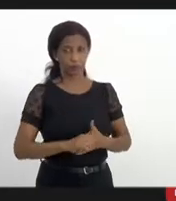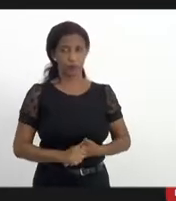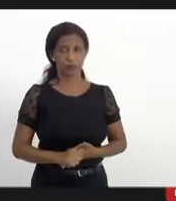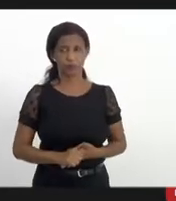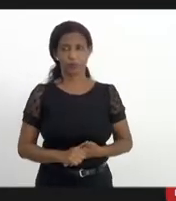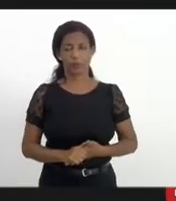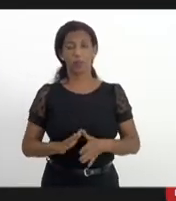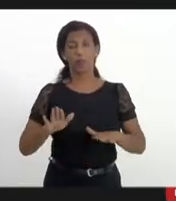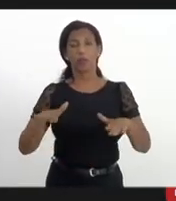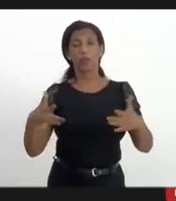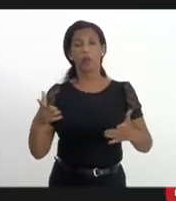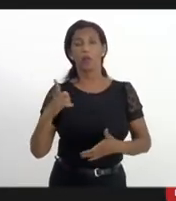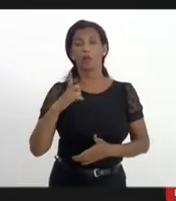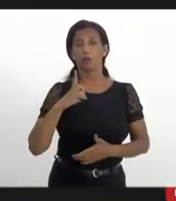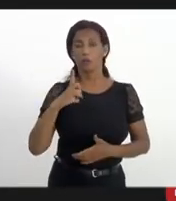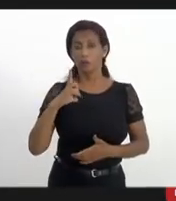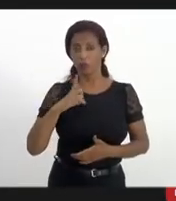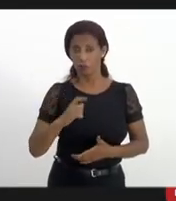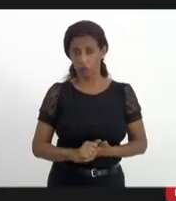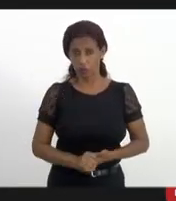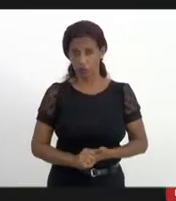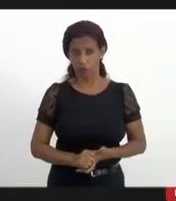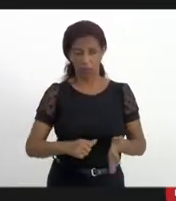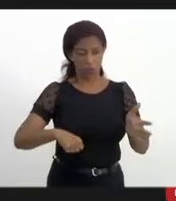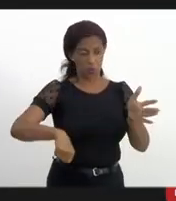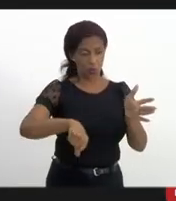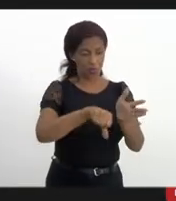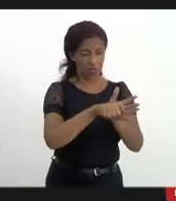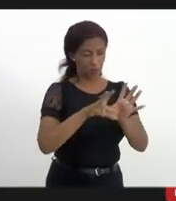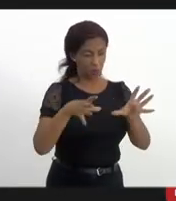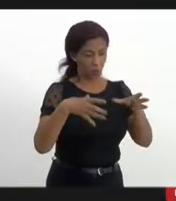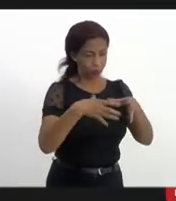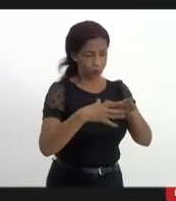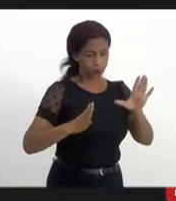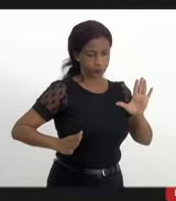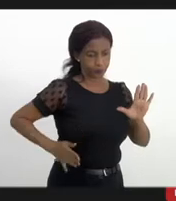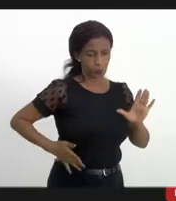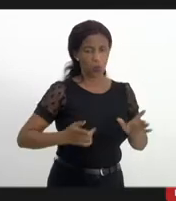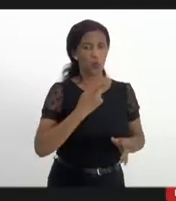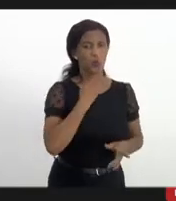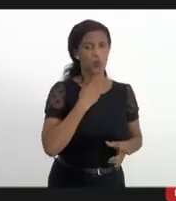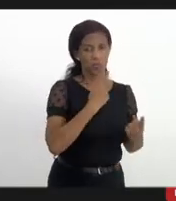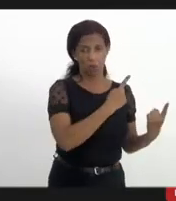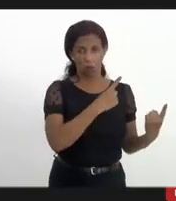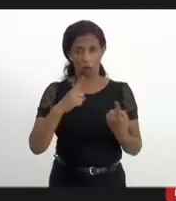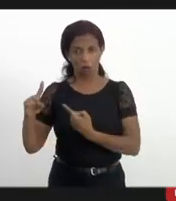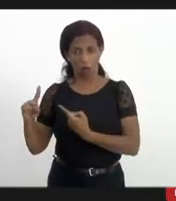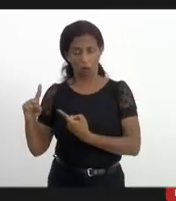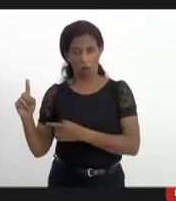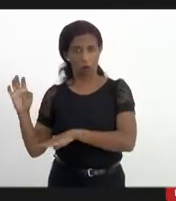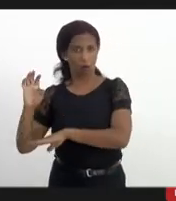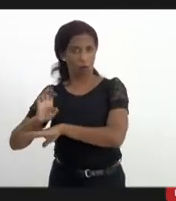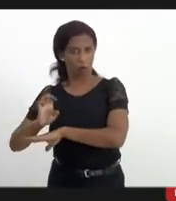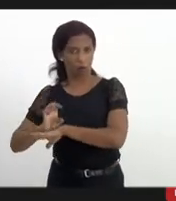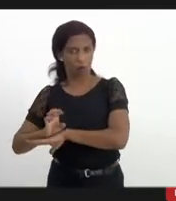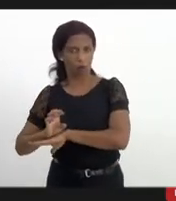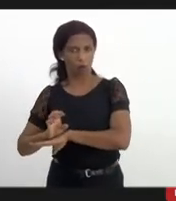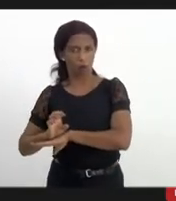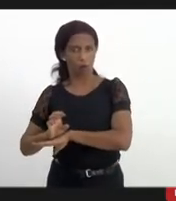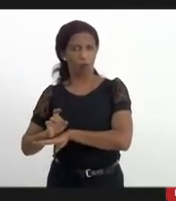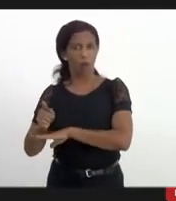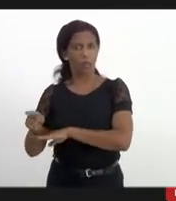enquanto houver por parte do crime organizado o desejo de enfrentar o estado, muito provavelmente essa